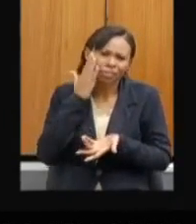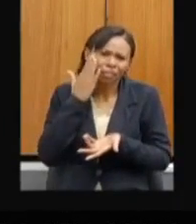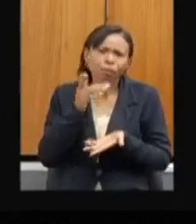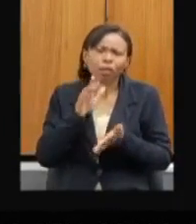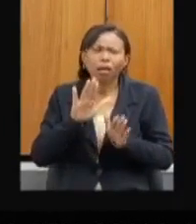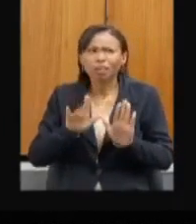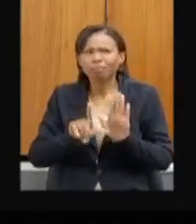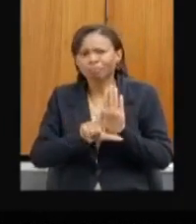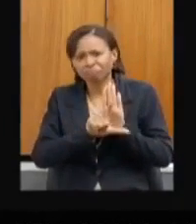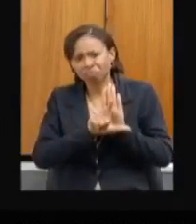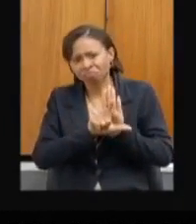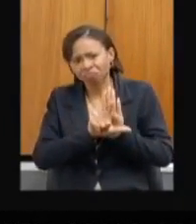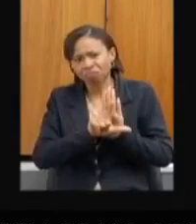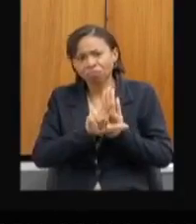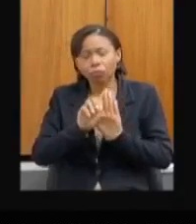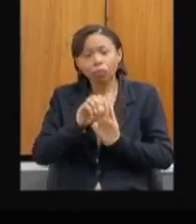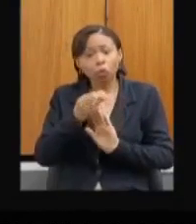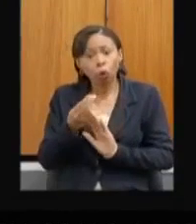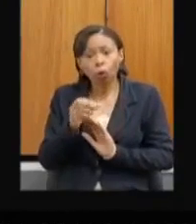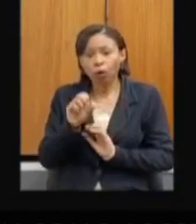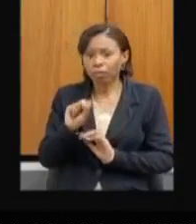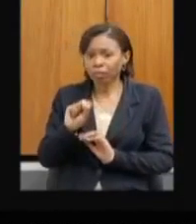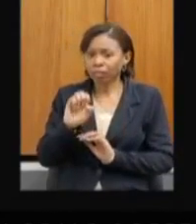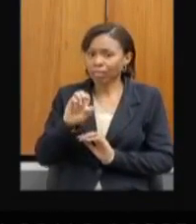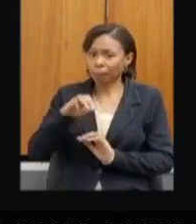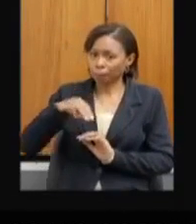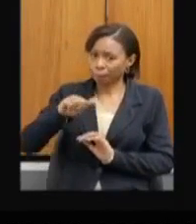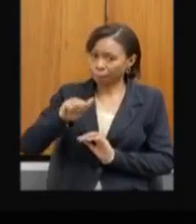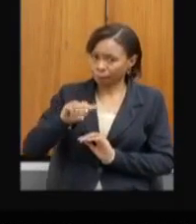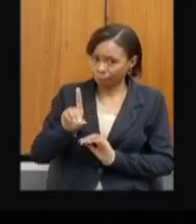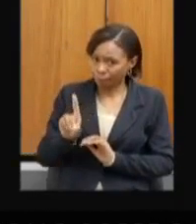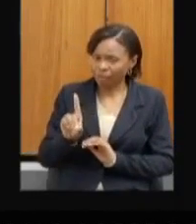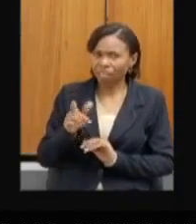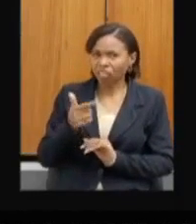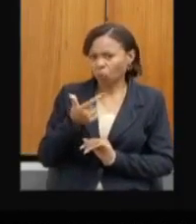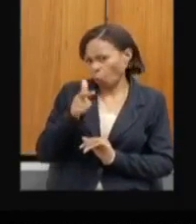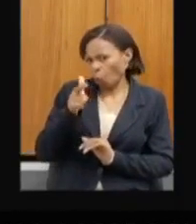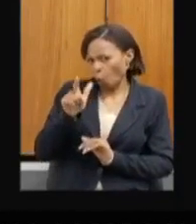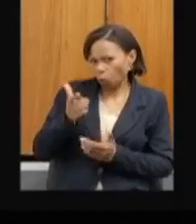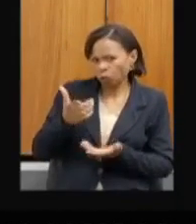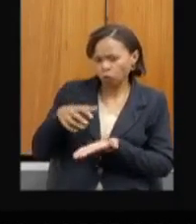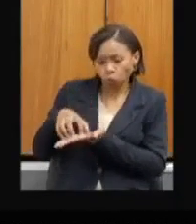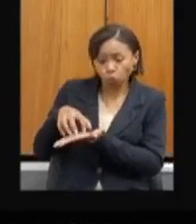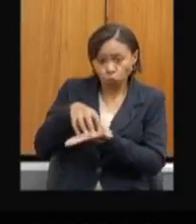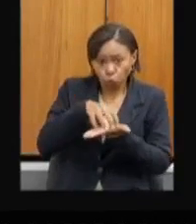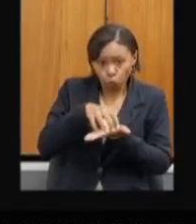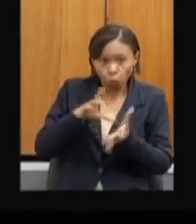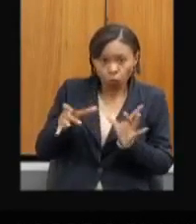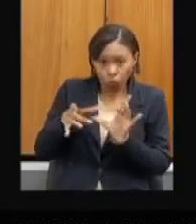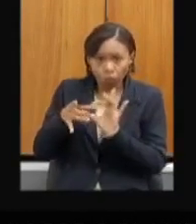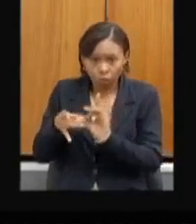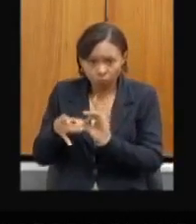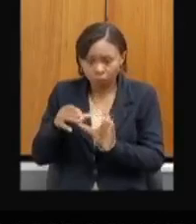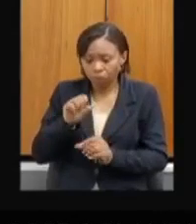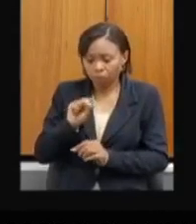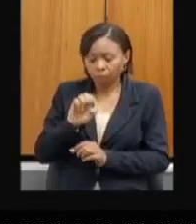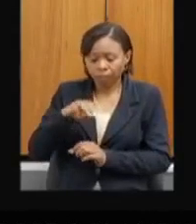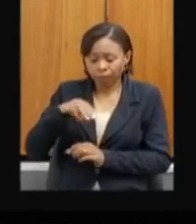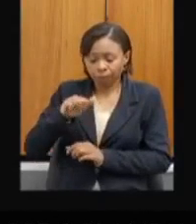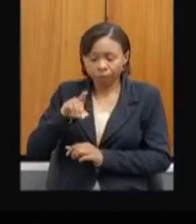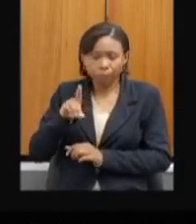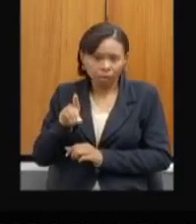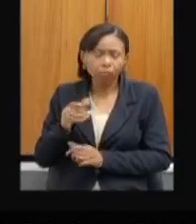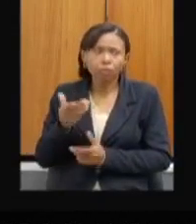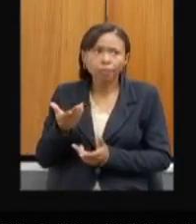ligado à própria SEMAD, sei lá, esses órgãos que compõem a SEMAD, muitas vezes eles tratam